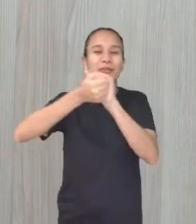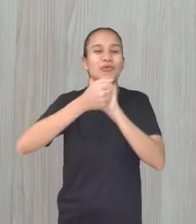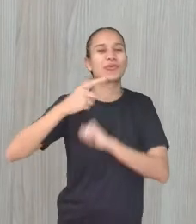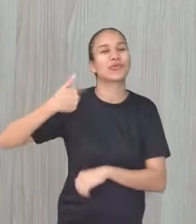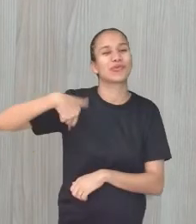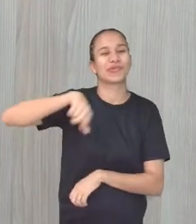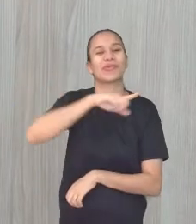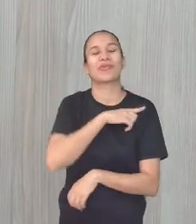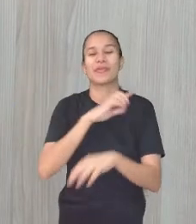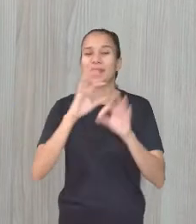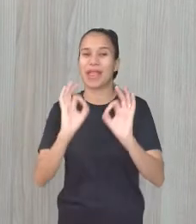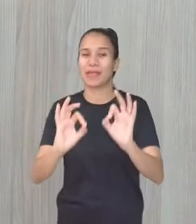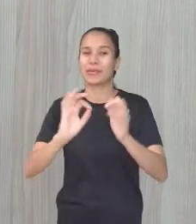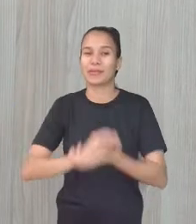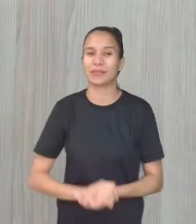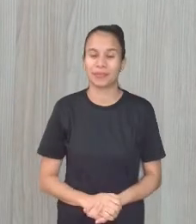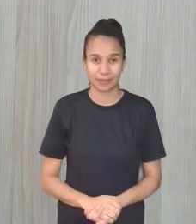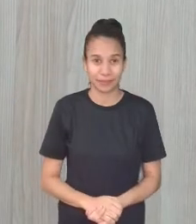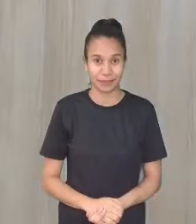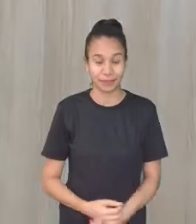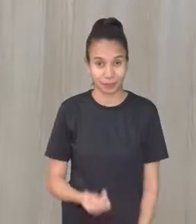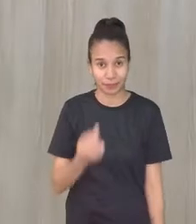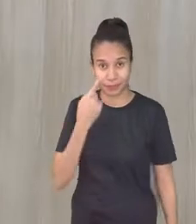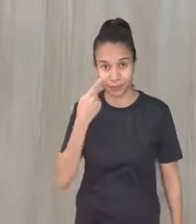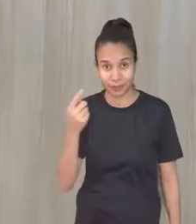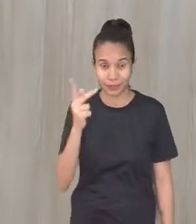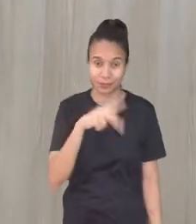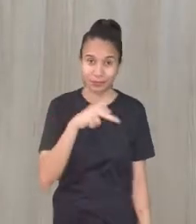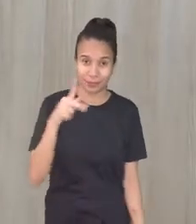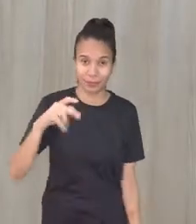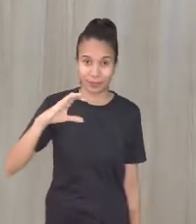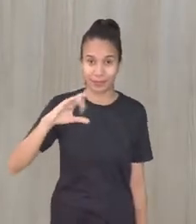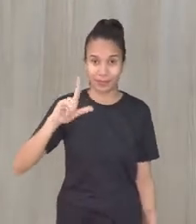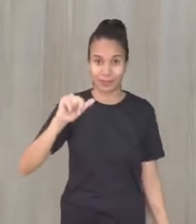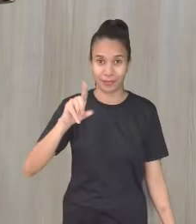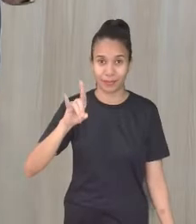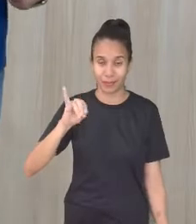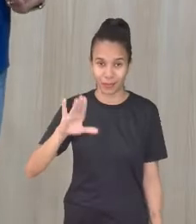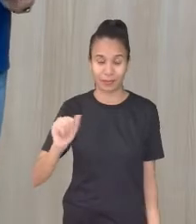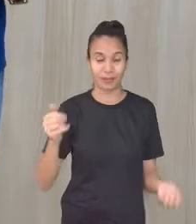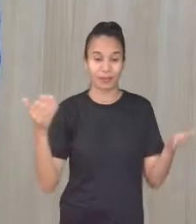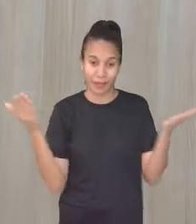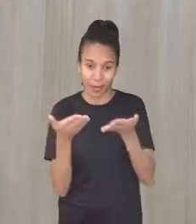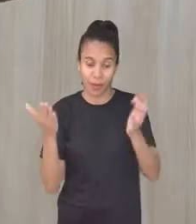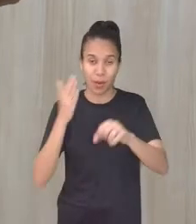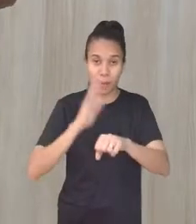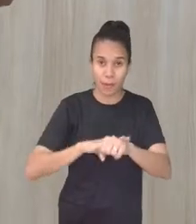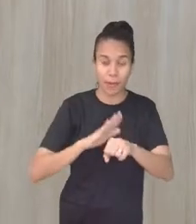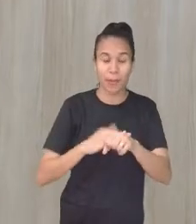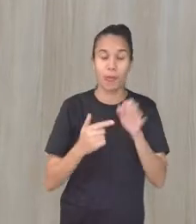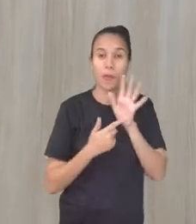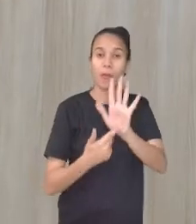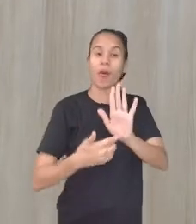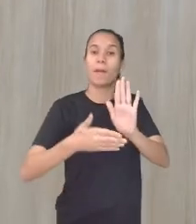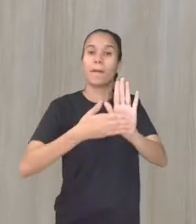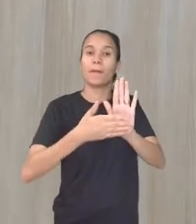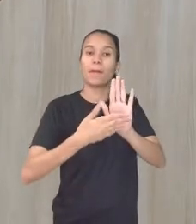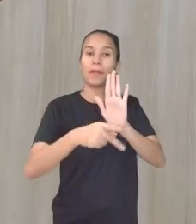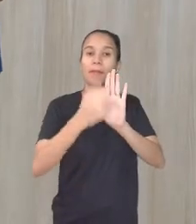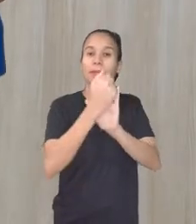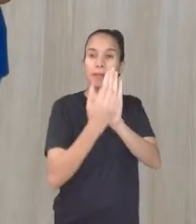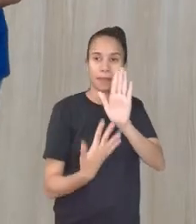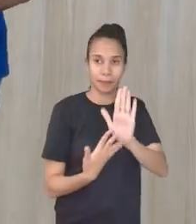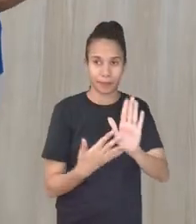interagindo conosco, viu, pessoal? Pois é, professora Cláudia. Agora é a hora que eu vou mostrar a proposta de atividade.